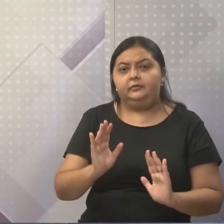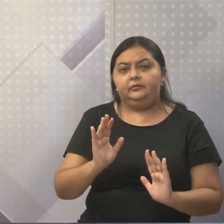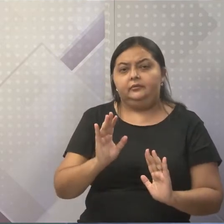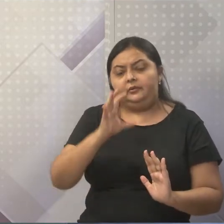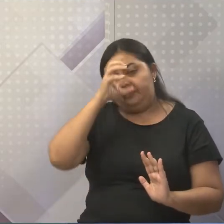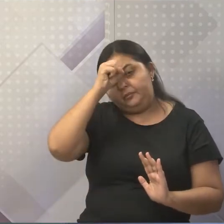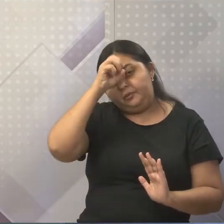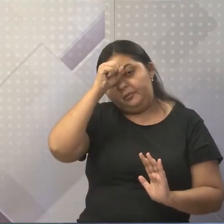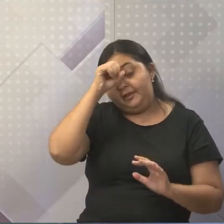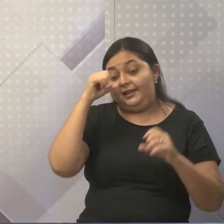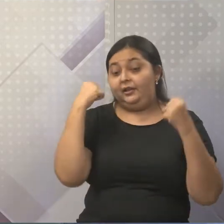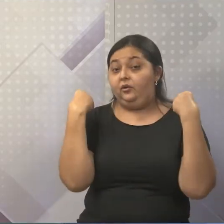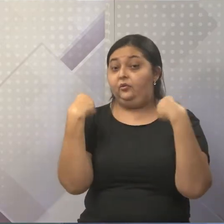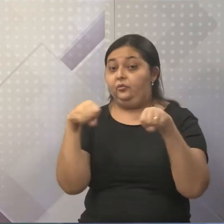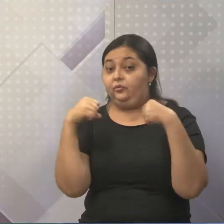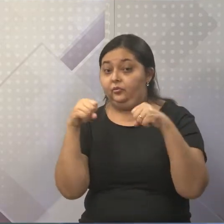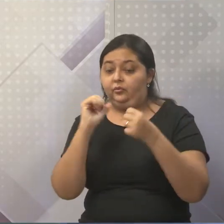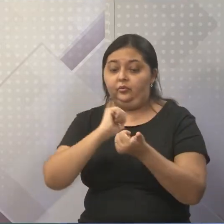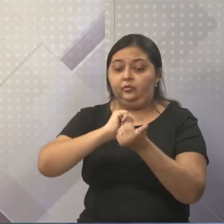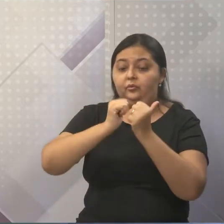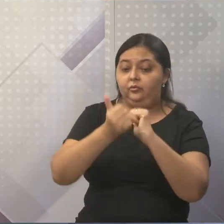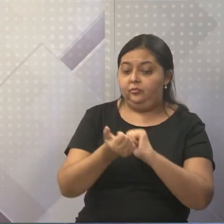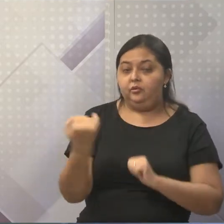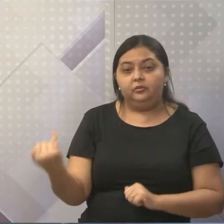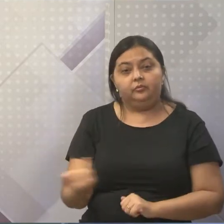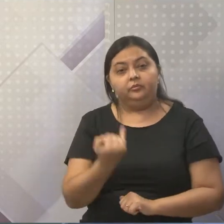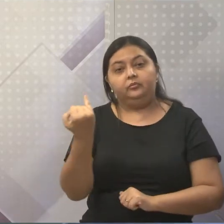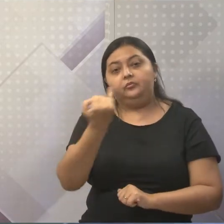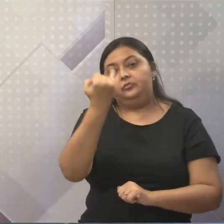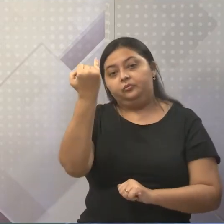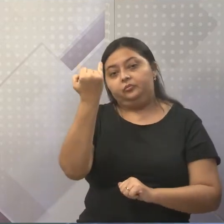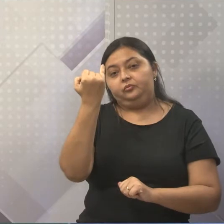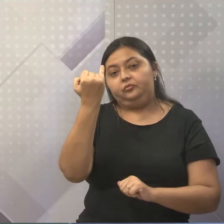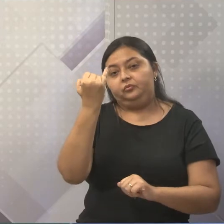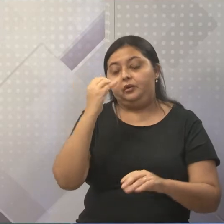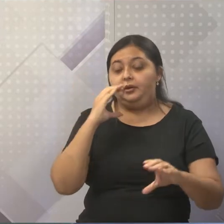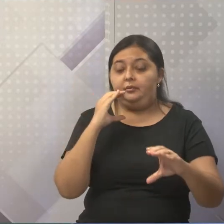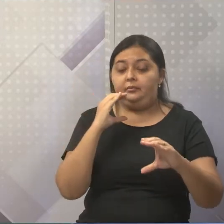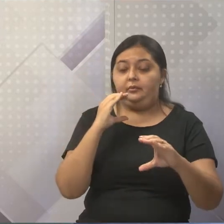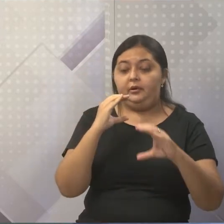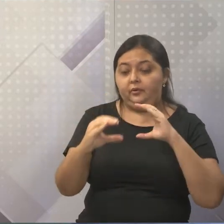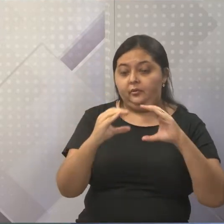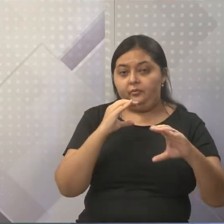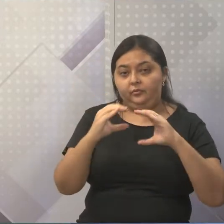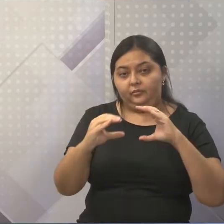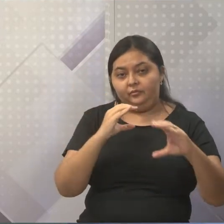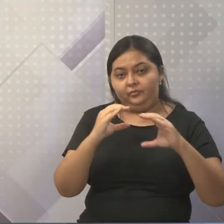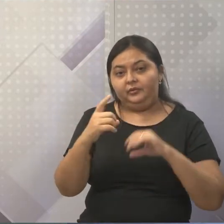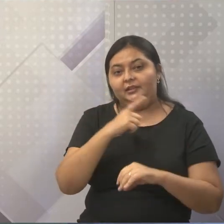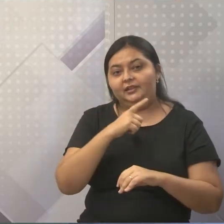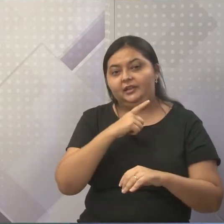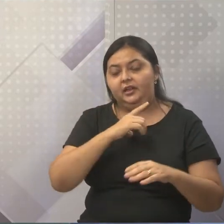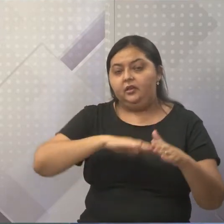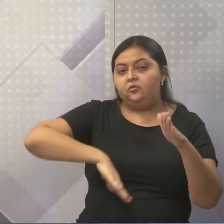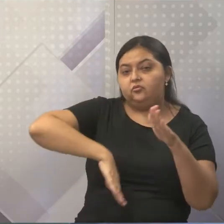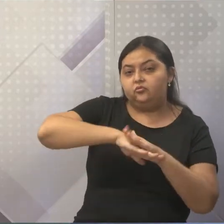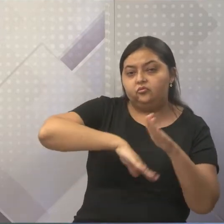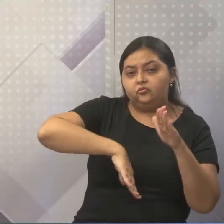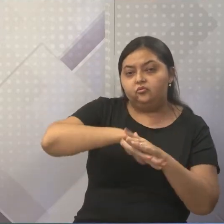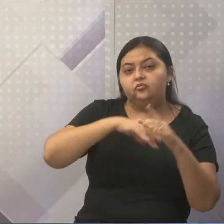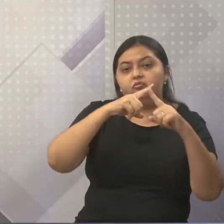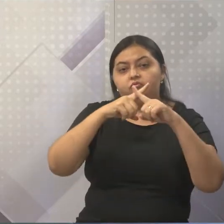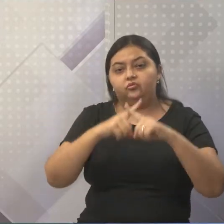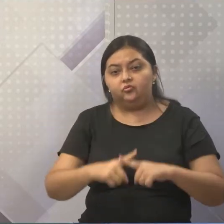aí que é muito mais importante. No esporte, é é importante. Porque você tem várias maneiras de passar essa comunicação. Um jogo, um...